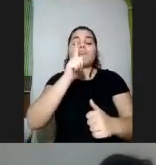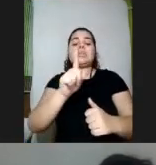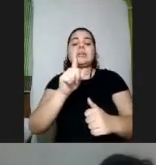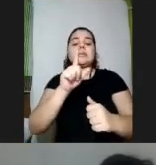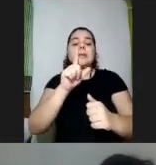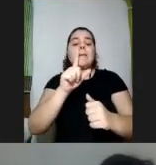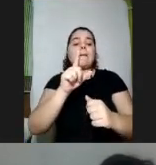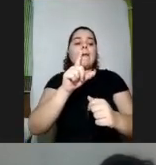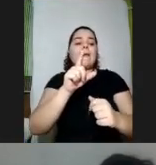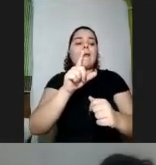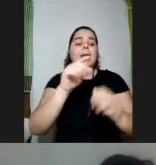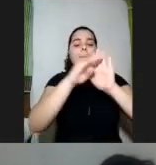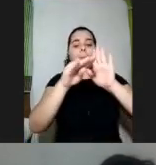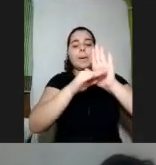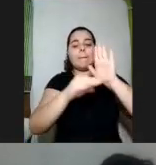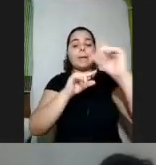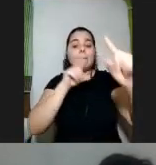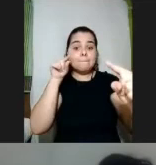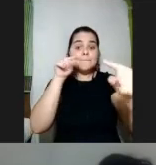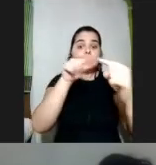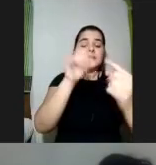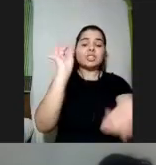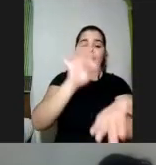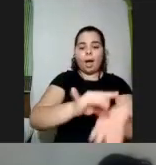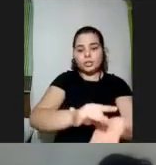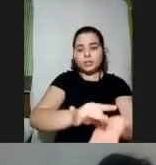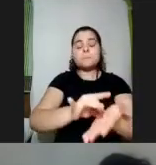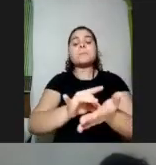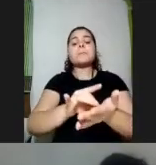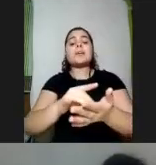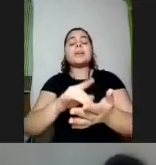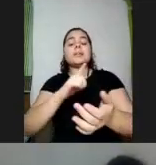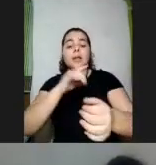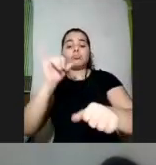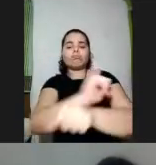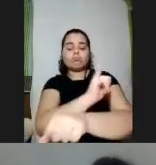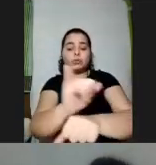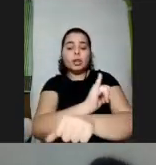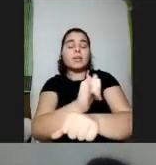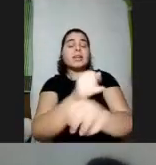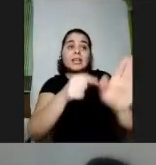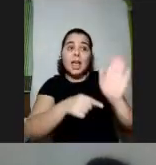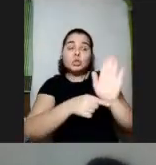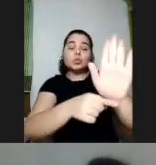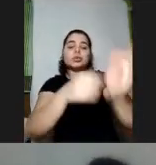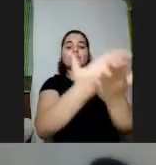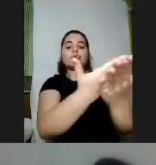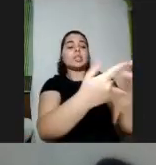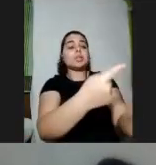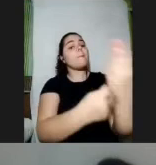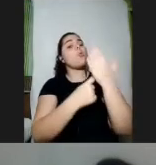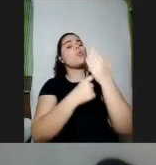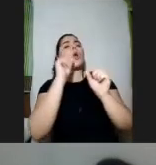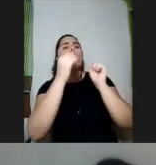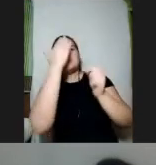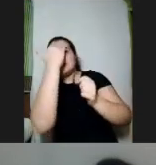factíveis e desafiadoras e que a gente pense em instrumentos que ajudem o estudante a nos demonstrar o que ele sabe e o que ele não sabe